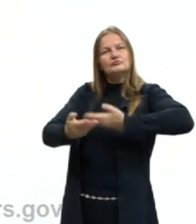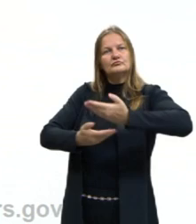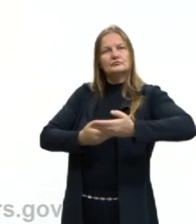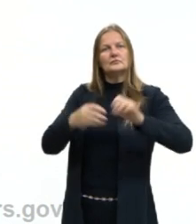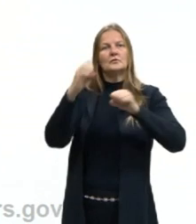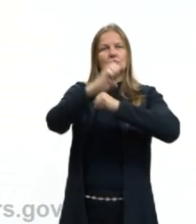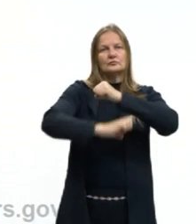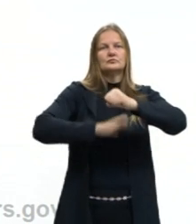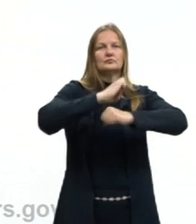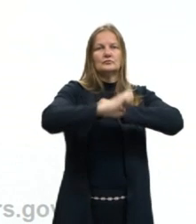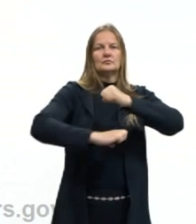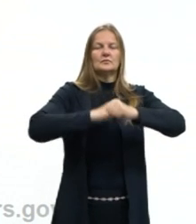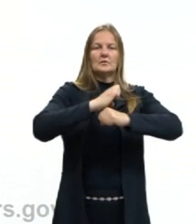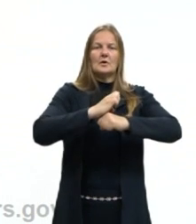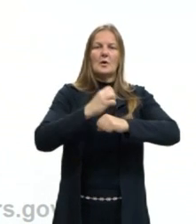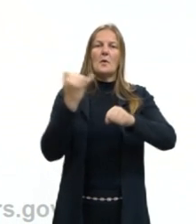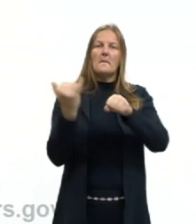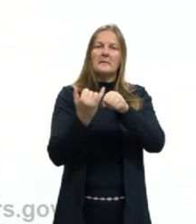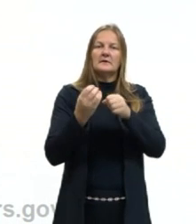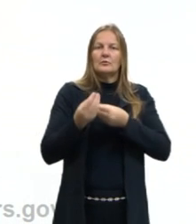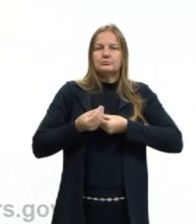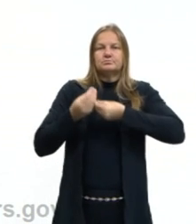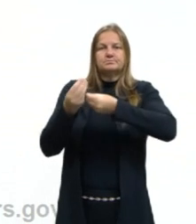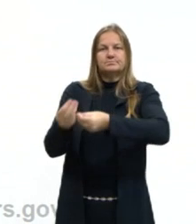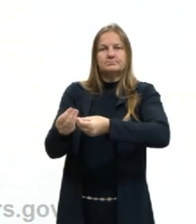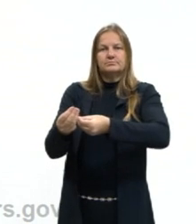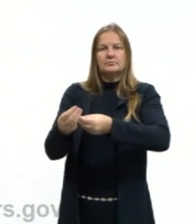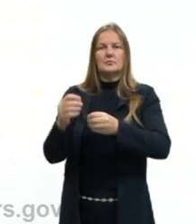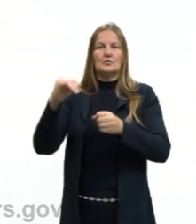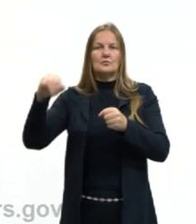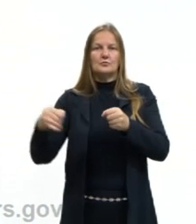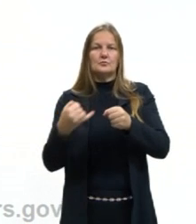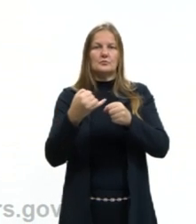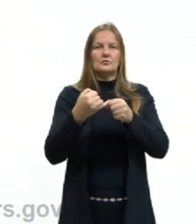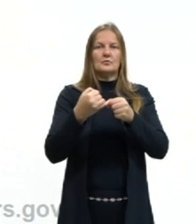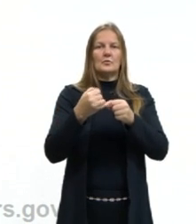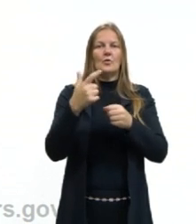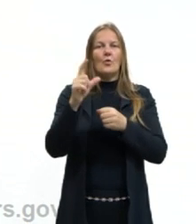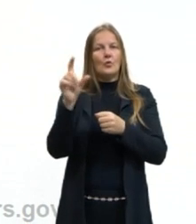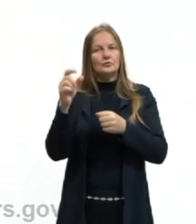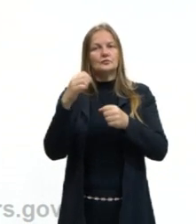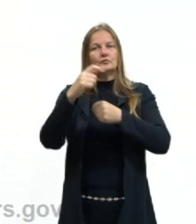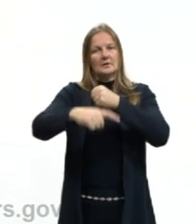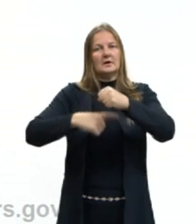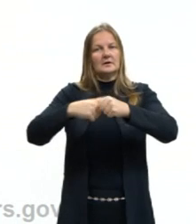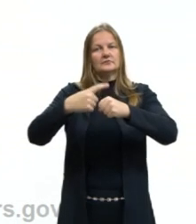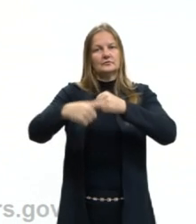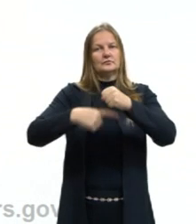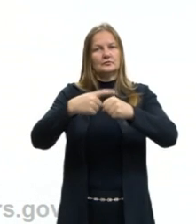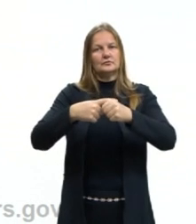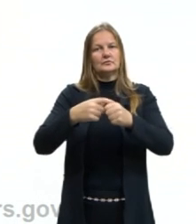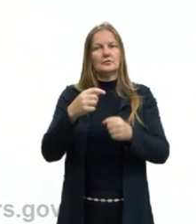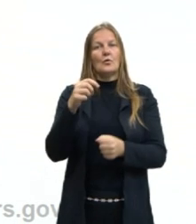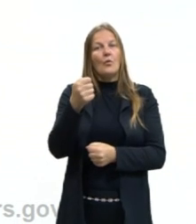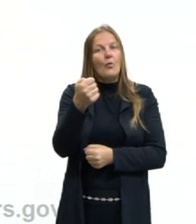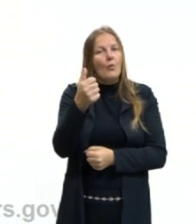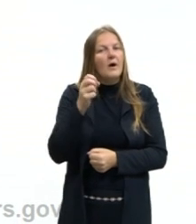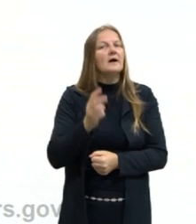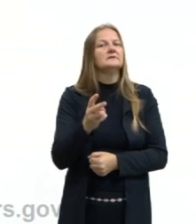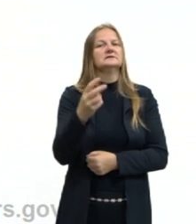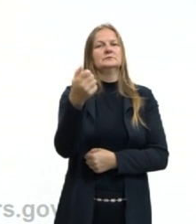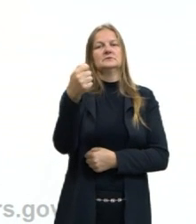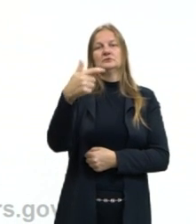seja, um metal vai doar elétrons. Transformando-se em um cátion. E o outro átomo. Normalmente um ametal. Um não metal.